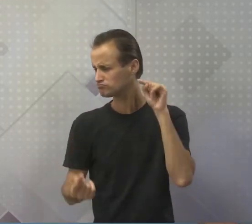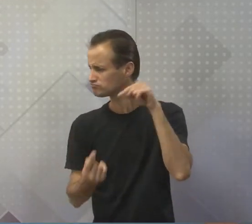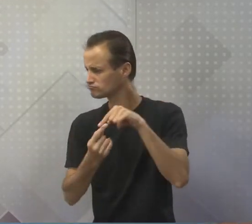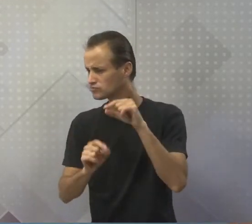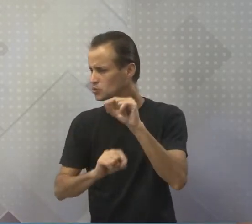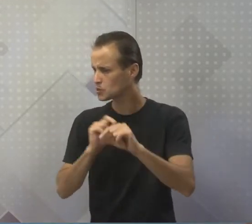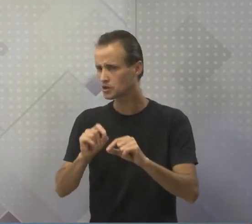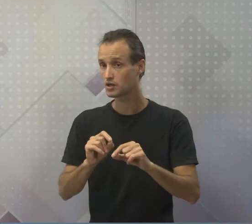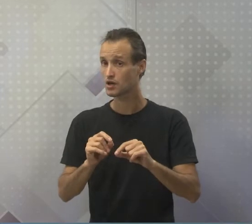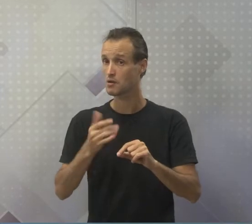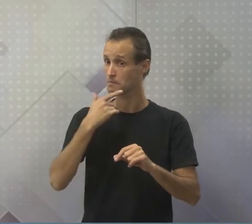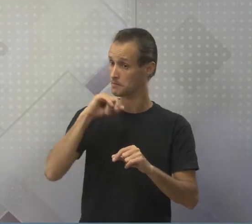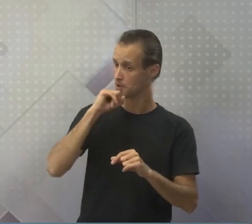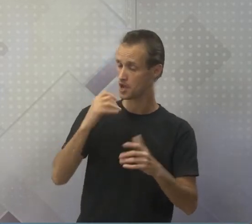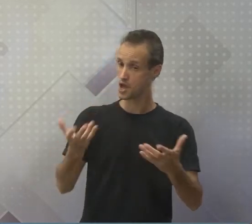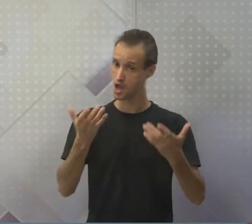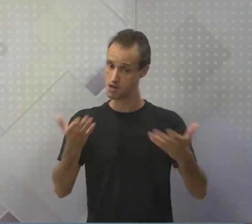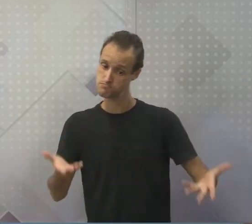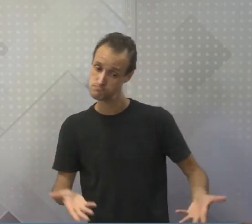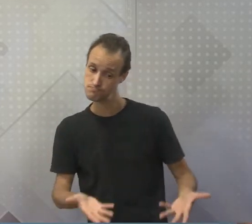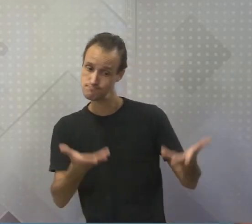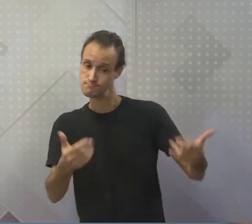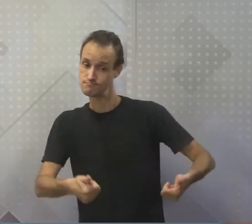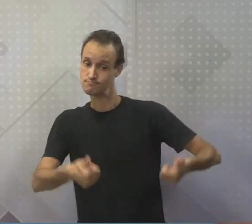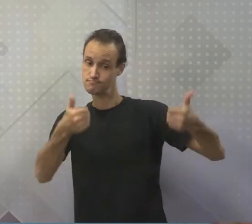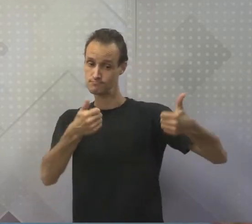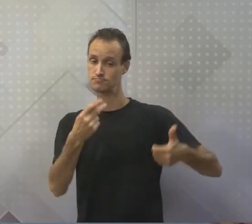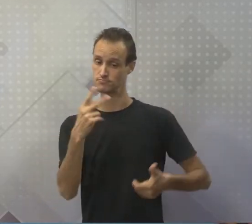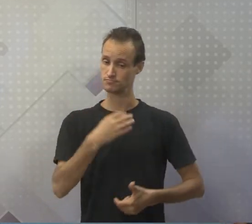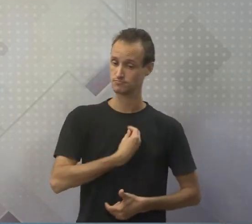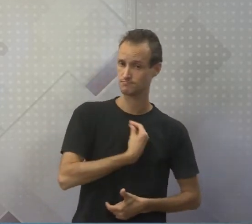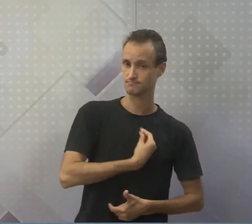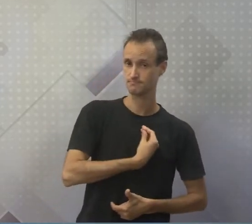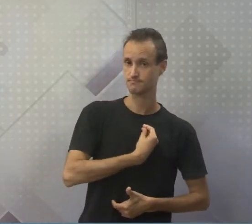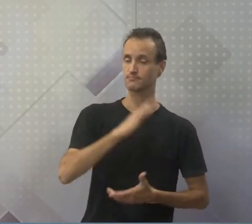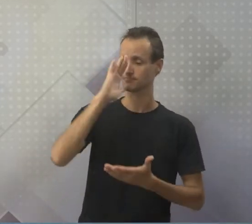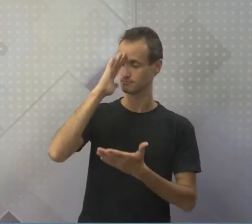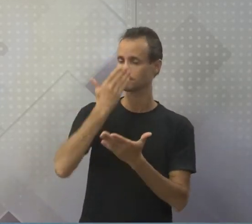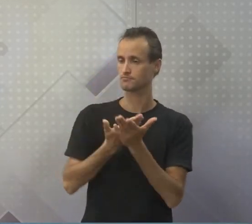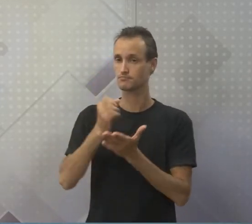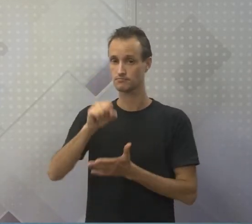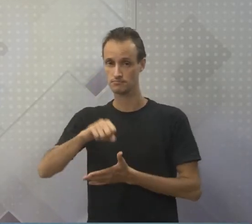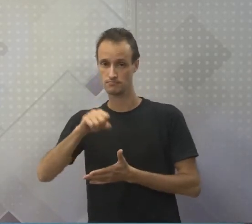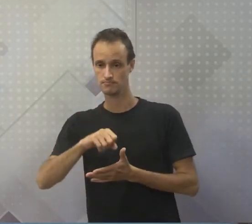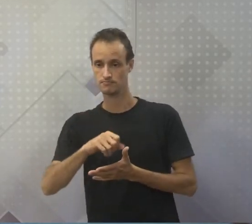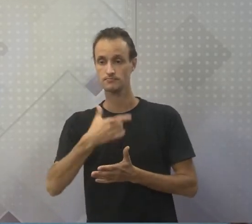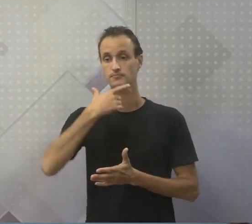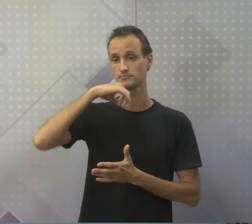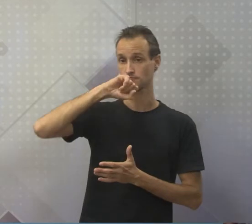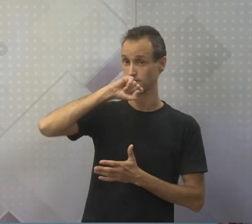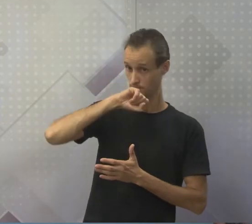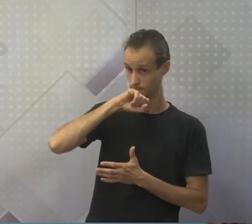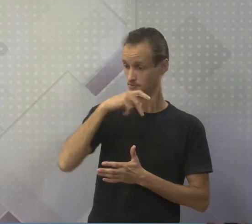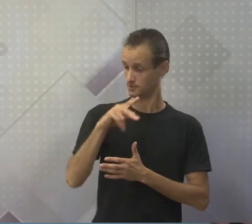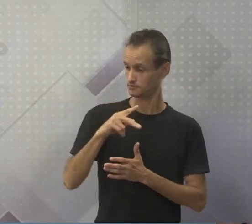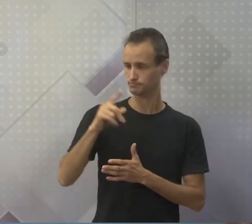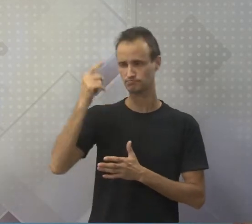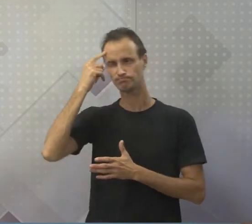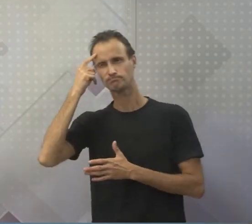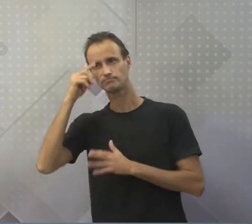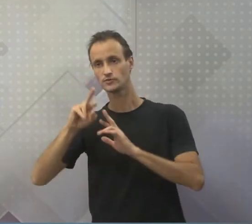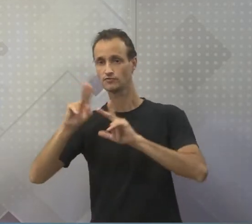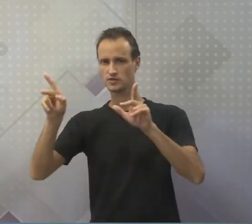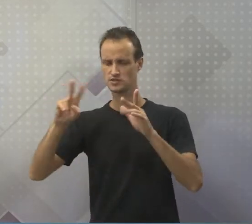o melhor para você? Acredito que sim. Então veja, por ele pensar diferente de você, não